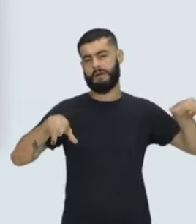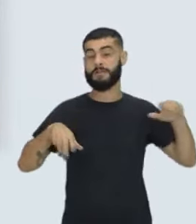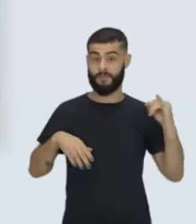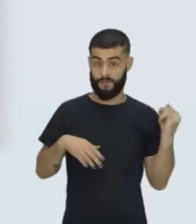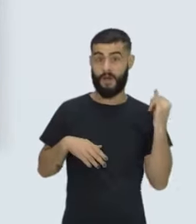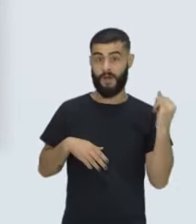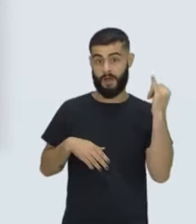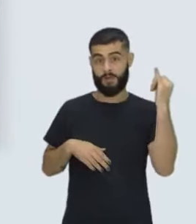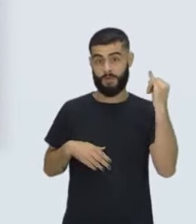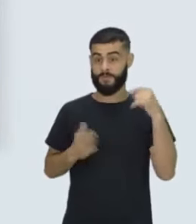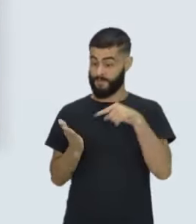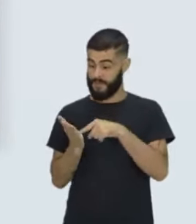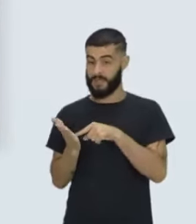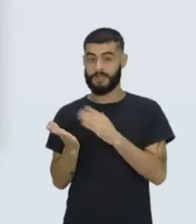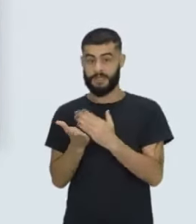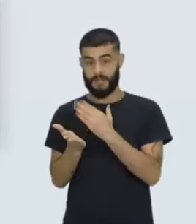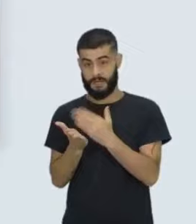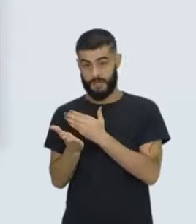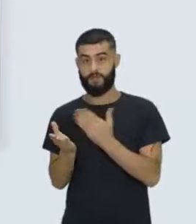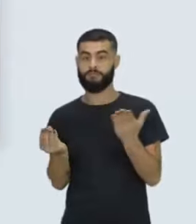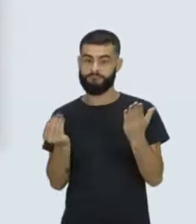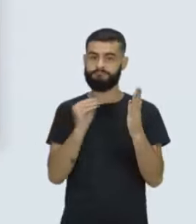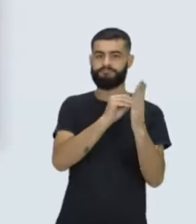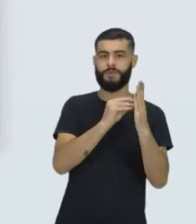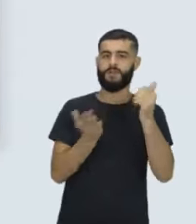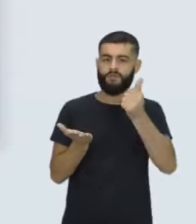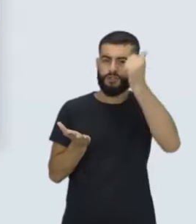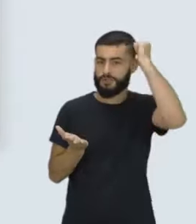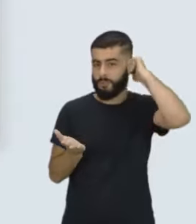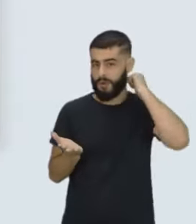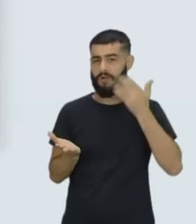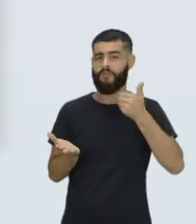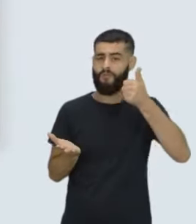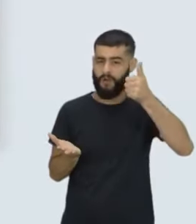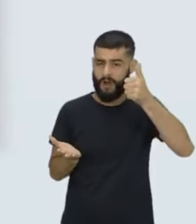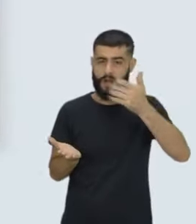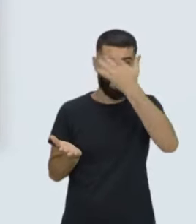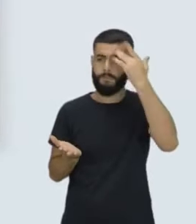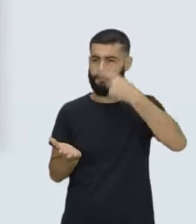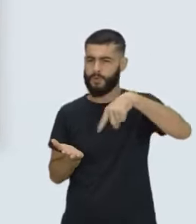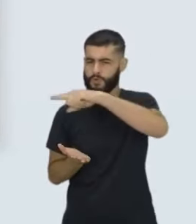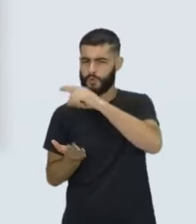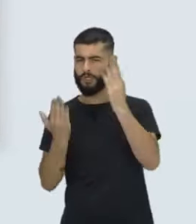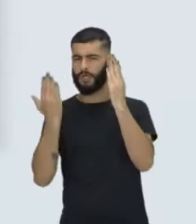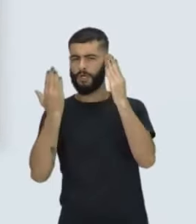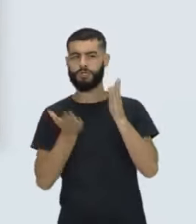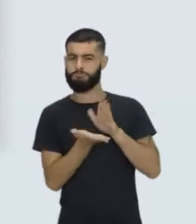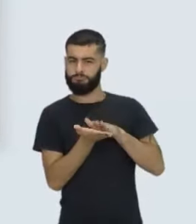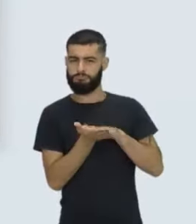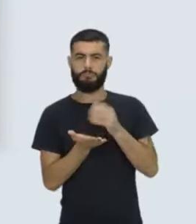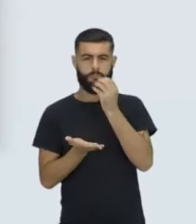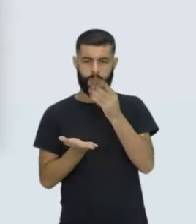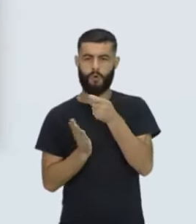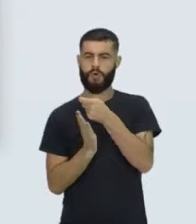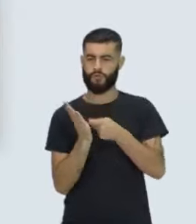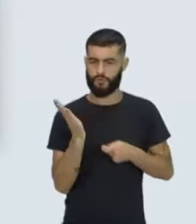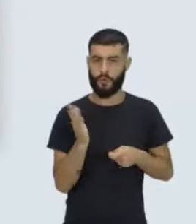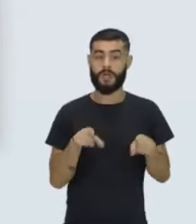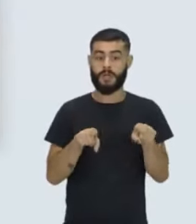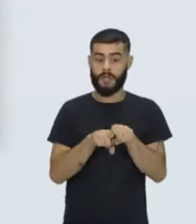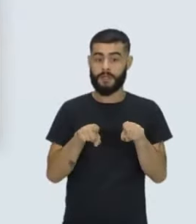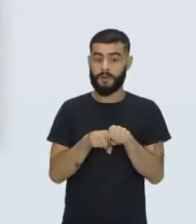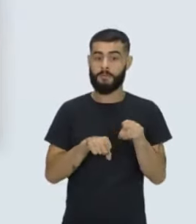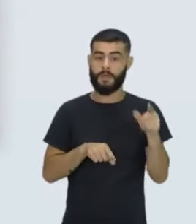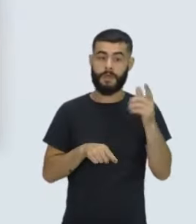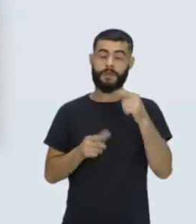livro entra no vestibular com méritos, né? Recomendado pela crítica, pelos escritores, e, ao mesmo tempo, preservando uma